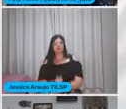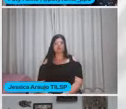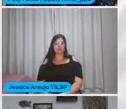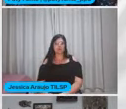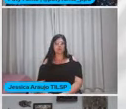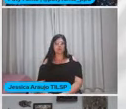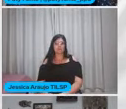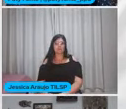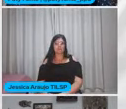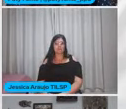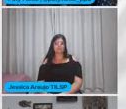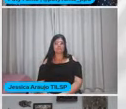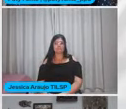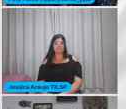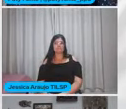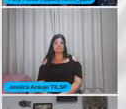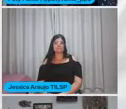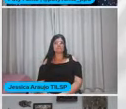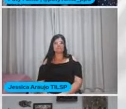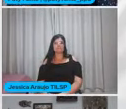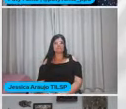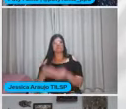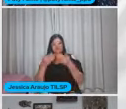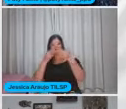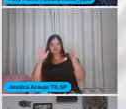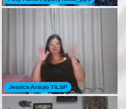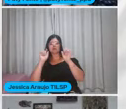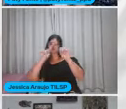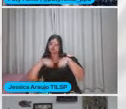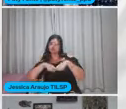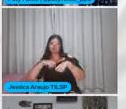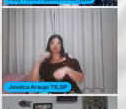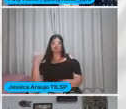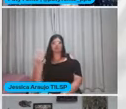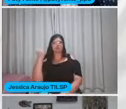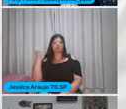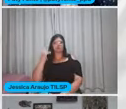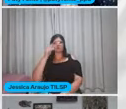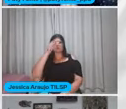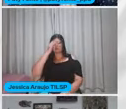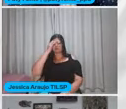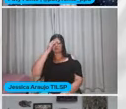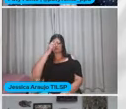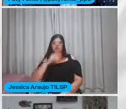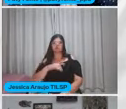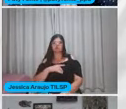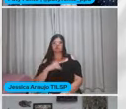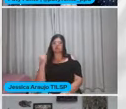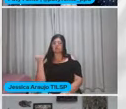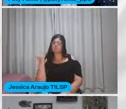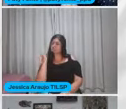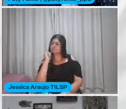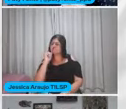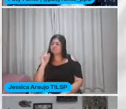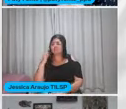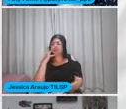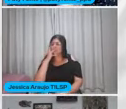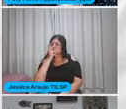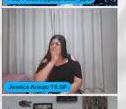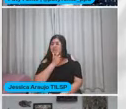possibilidades Dos alunos Eu acho que é fundamental E aí Acho que você chegou Com uma mensagem Muito linda